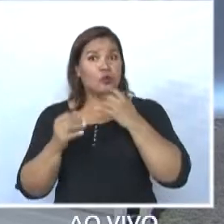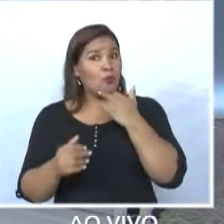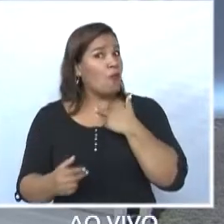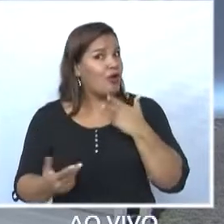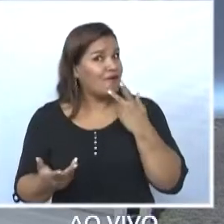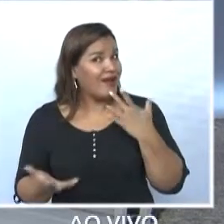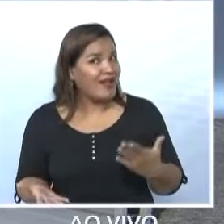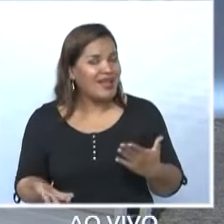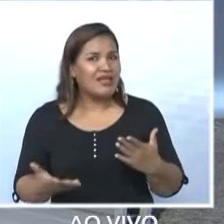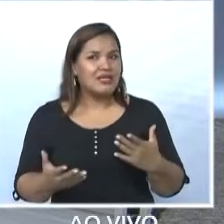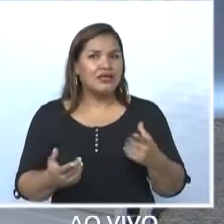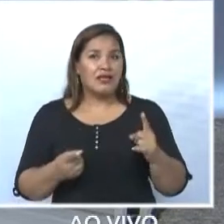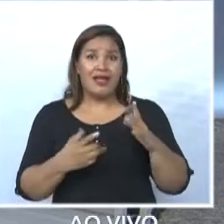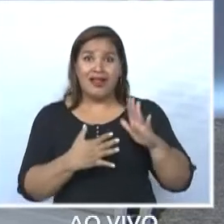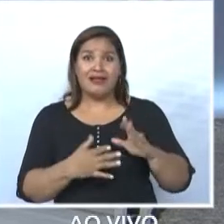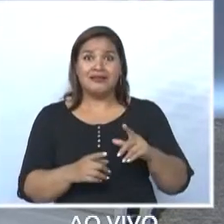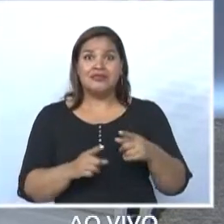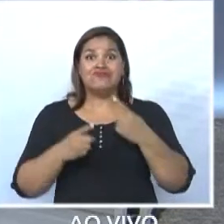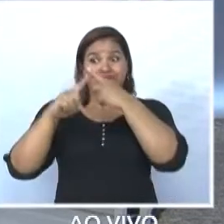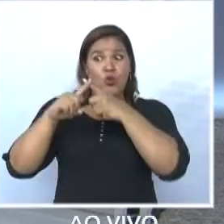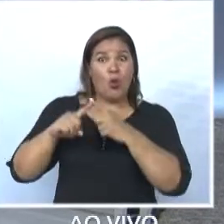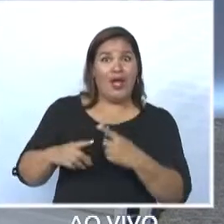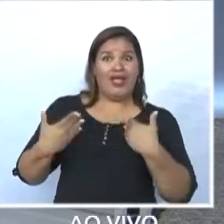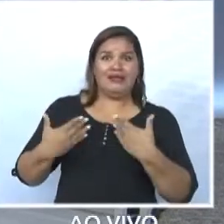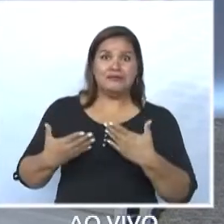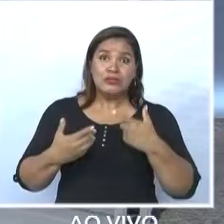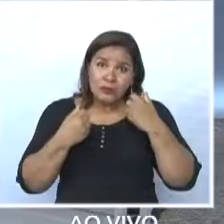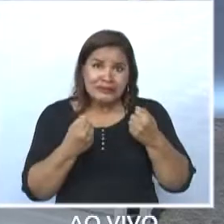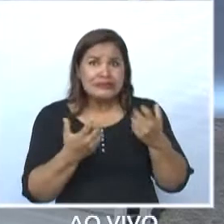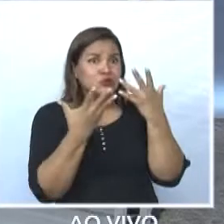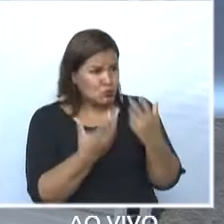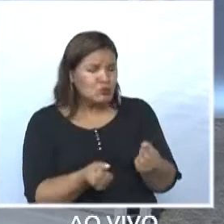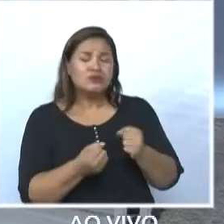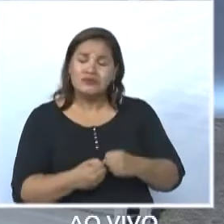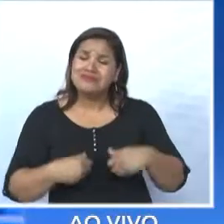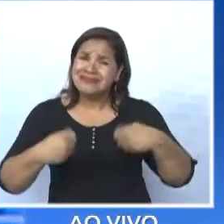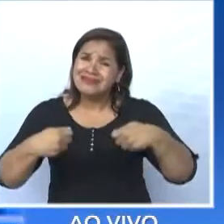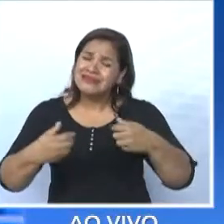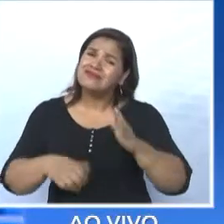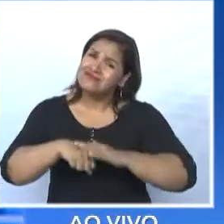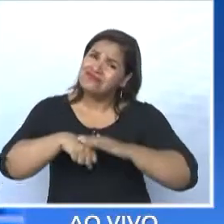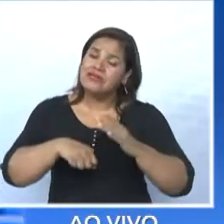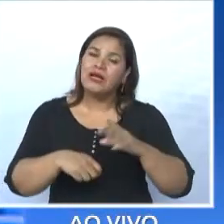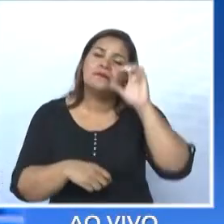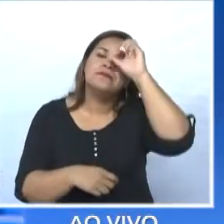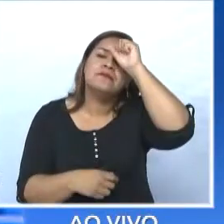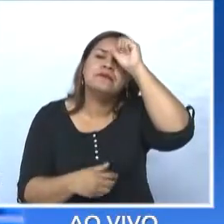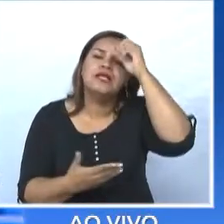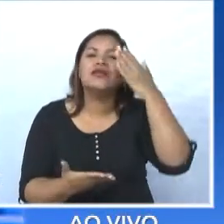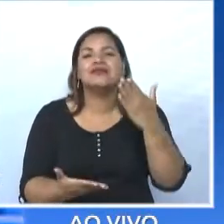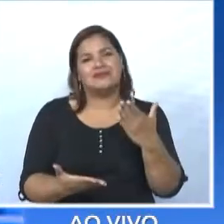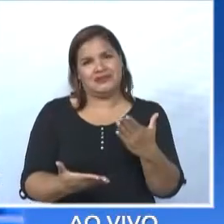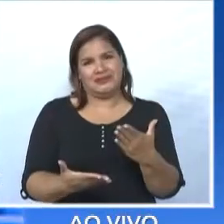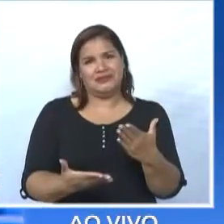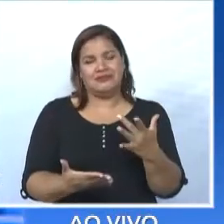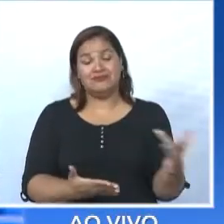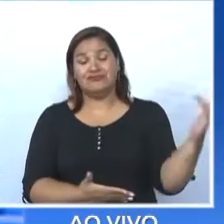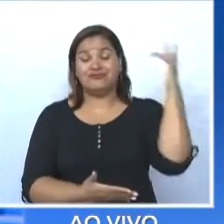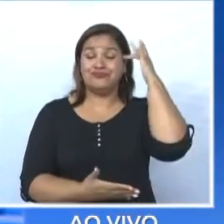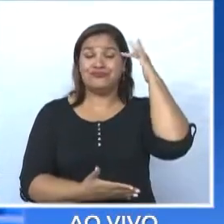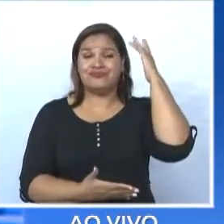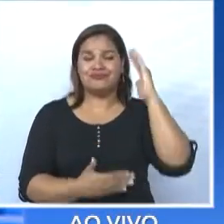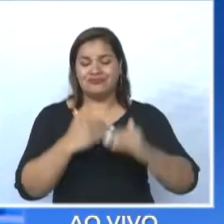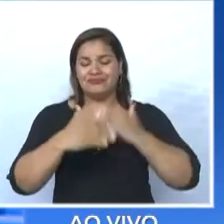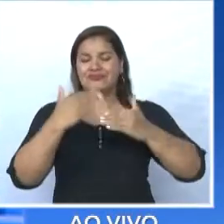Mas ela tem razão, eu tenho que assumir isso. Era necessário. Era necessário. A gente aprende, Tiago. A gente amadurece, aprende com os erros,